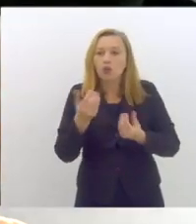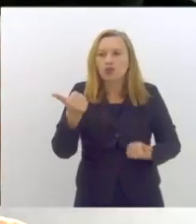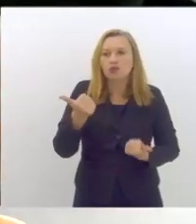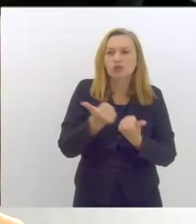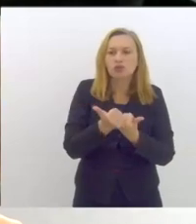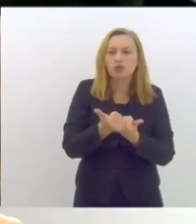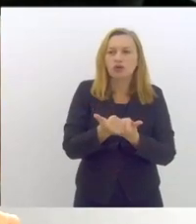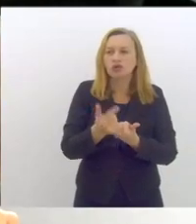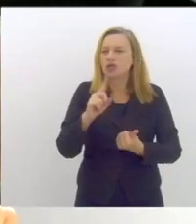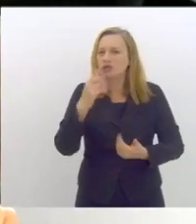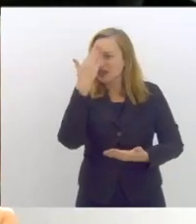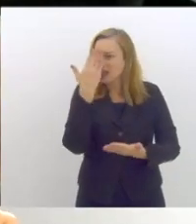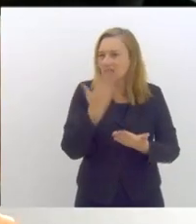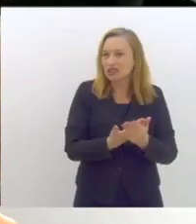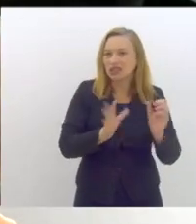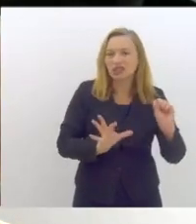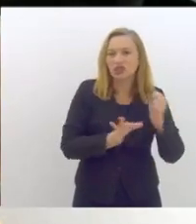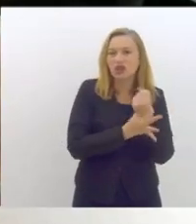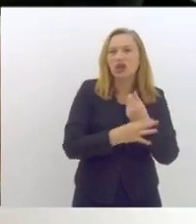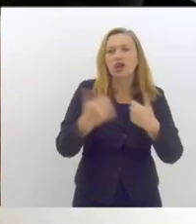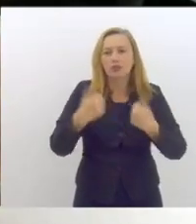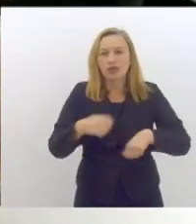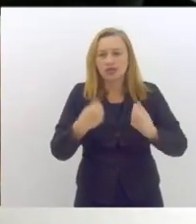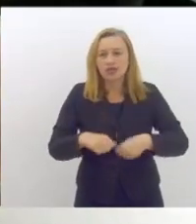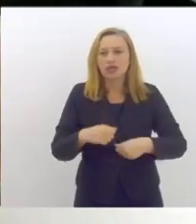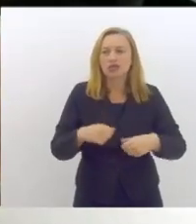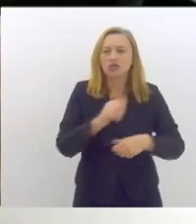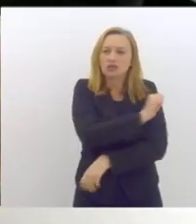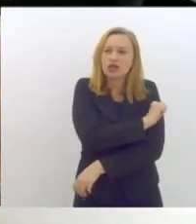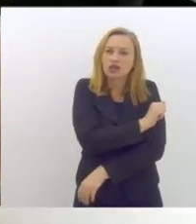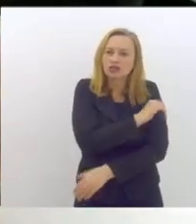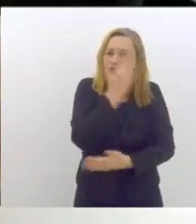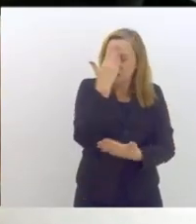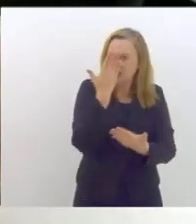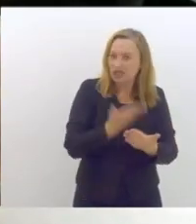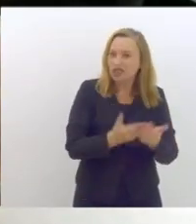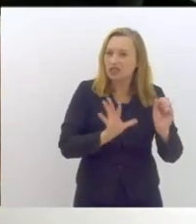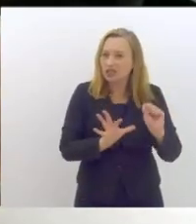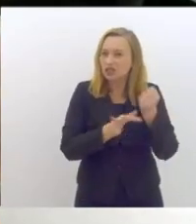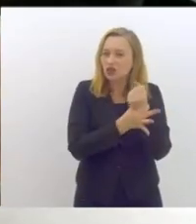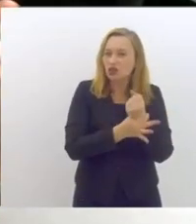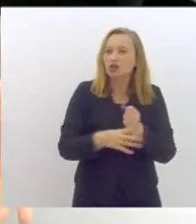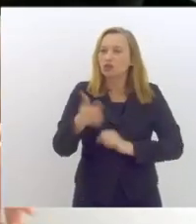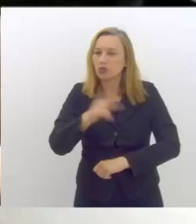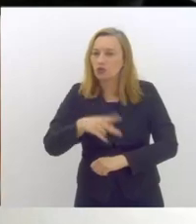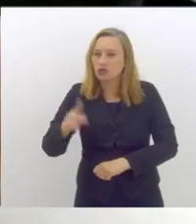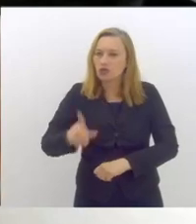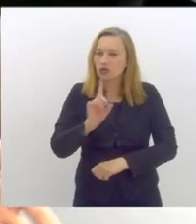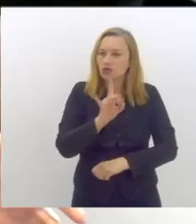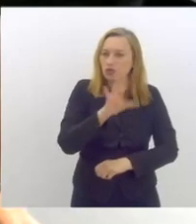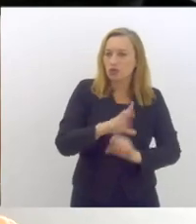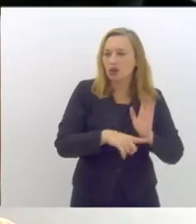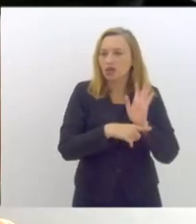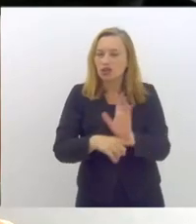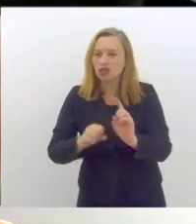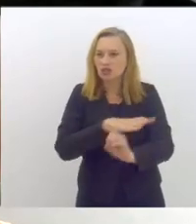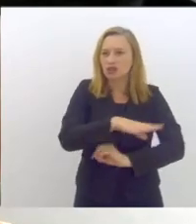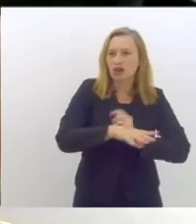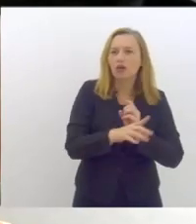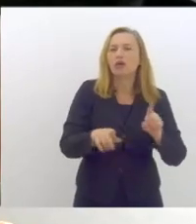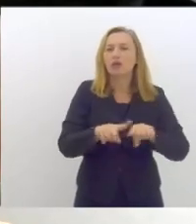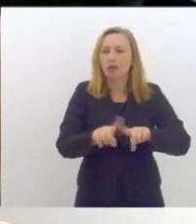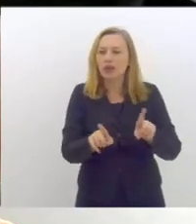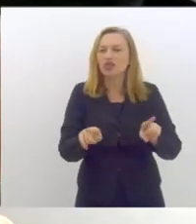confia na escola? então é preciso que os alunos confiem na escola que eles tenham essa confiança em professor não só em assistentes sociais, mas os professores também